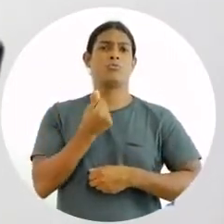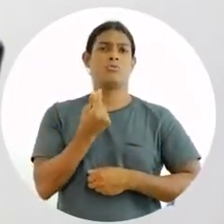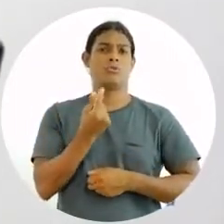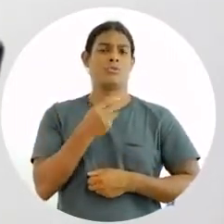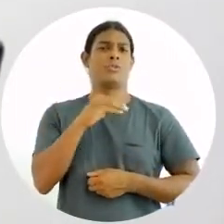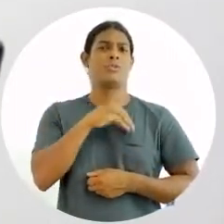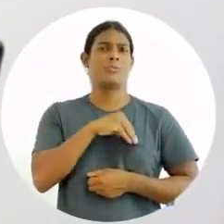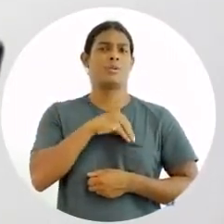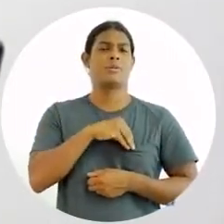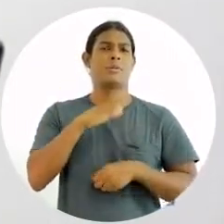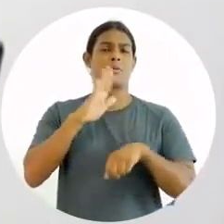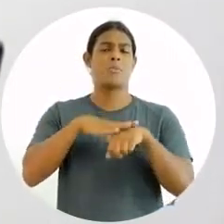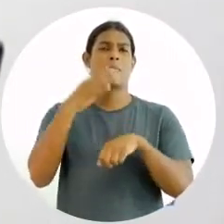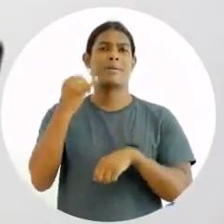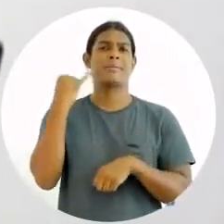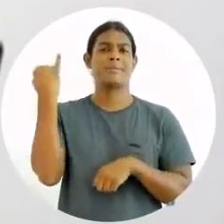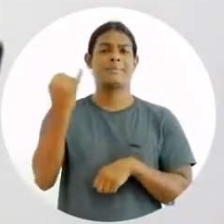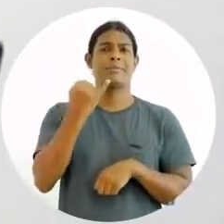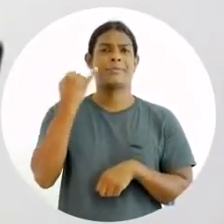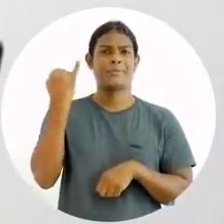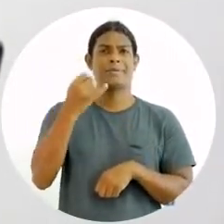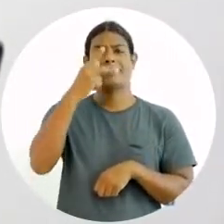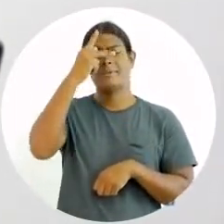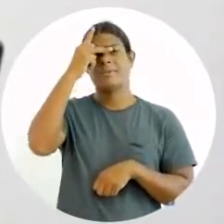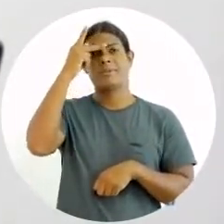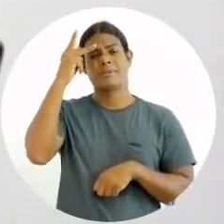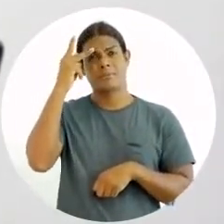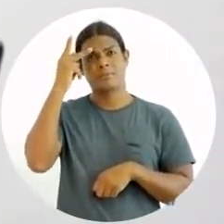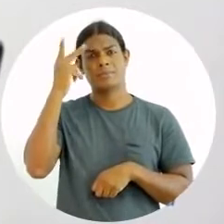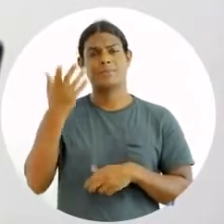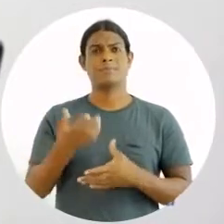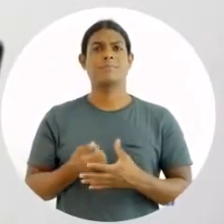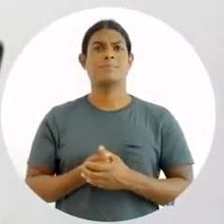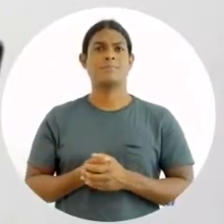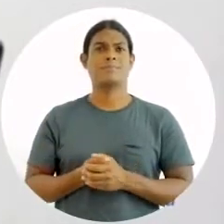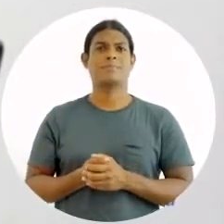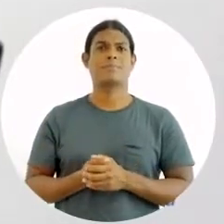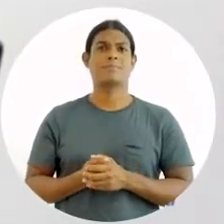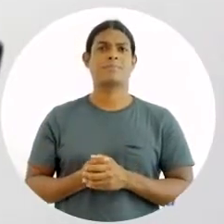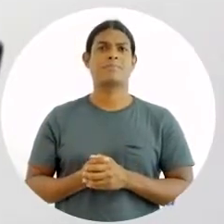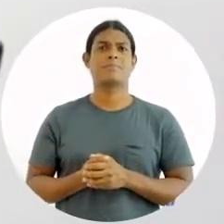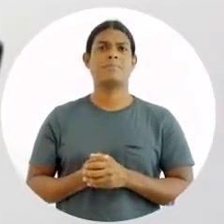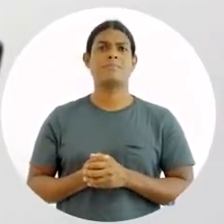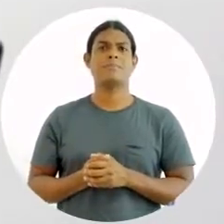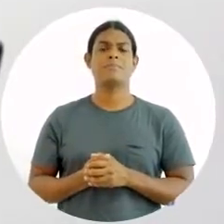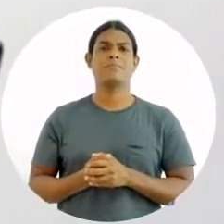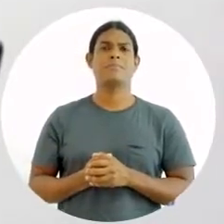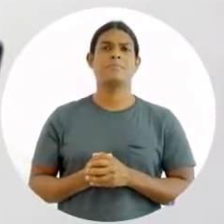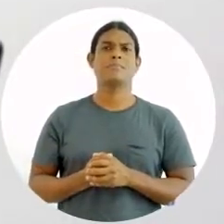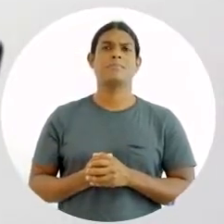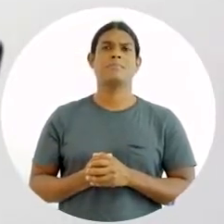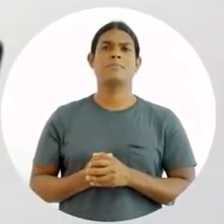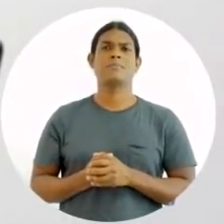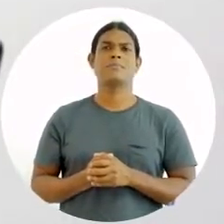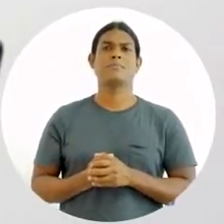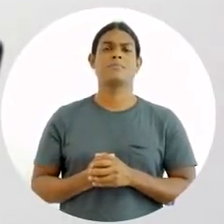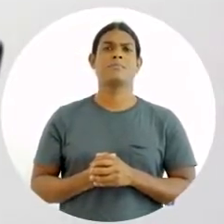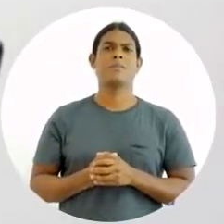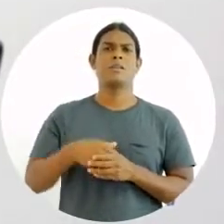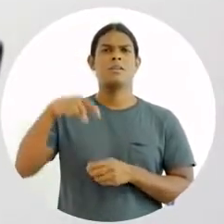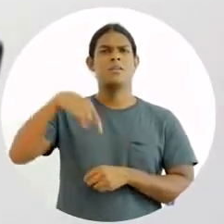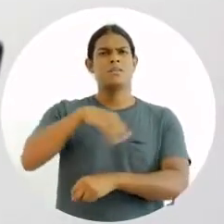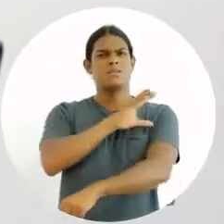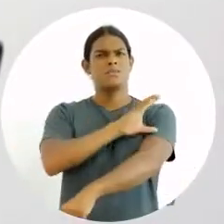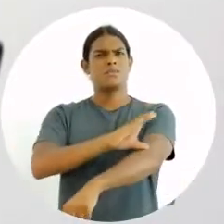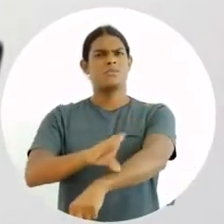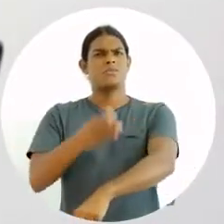E eu coloco uma interrogação enorme, que eu espero que no decorrer do curso, não só da nossa disciplina, mas no decorrer do